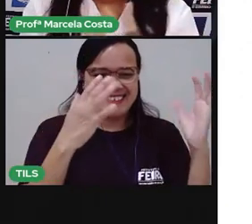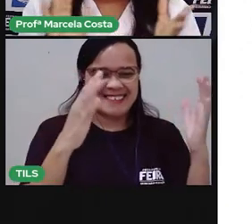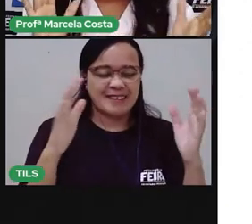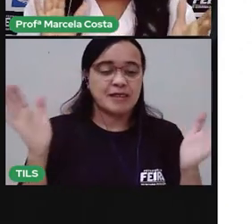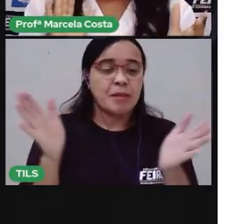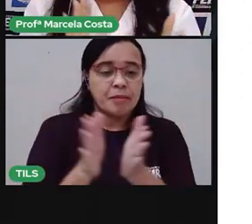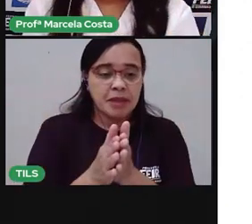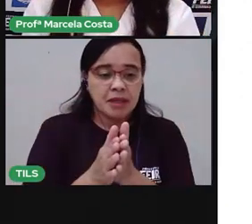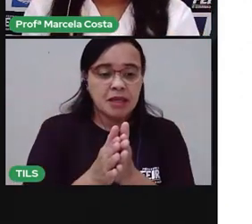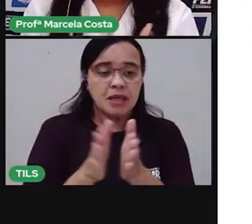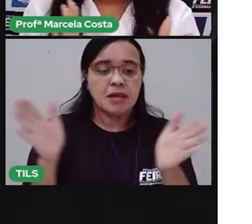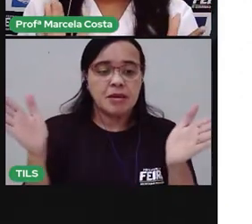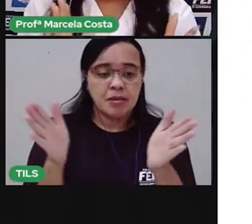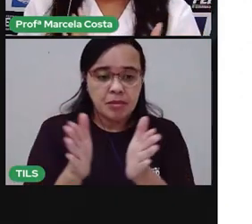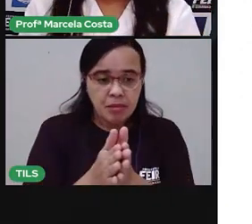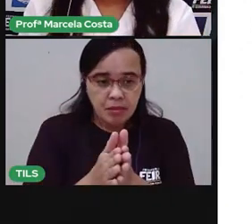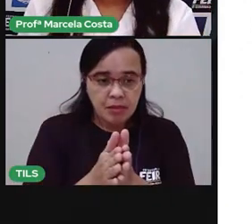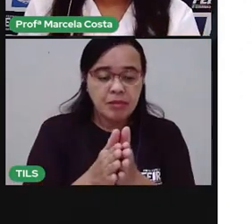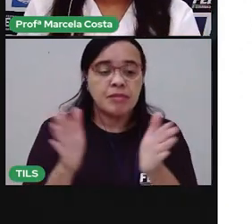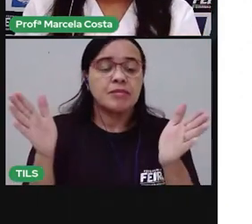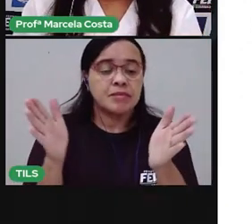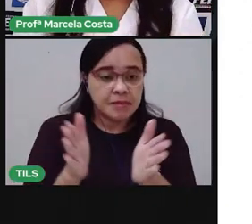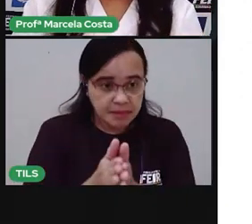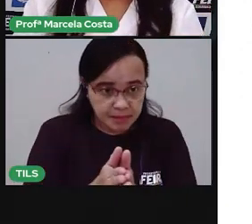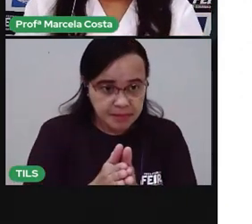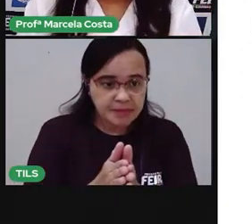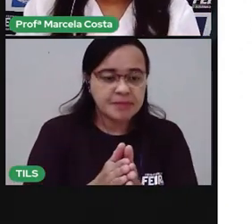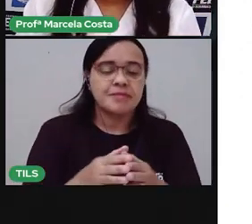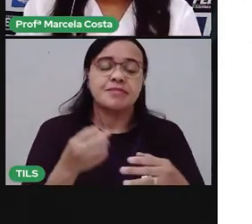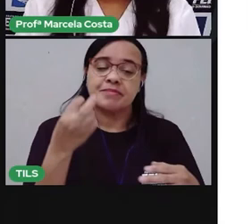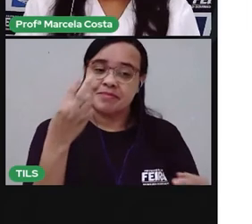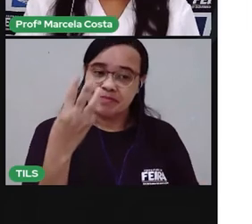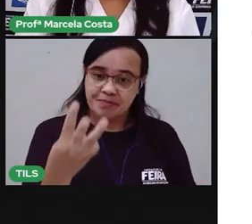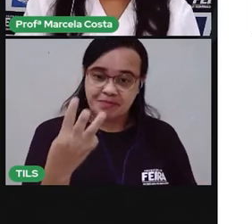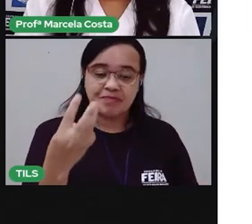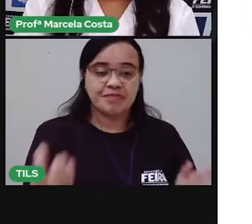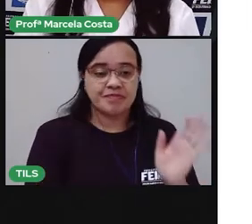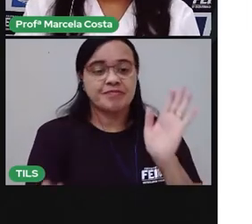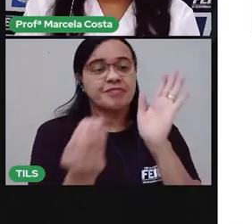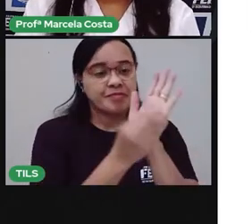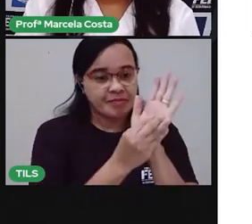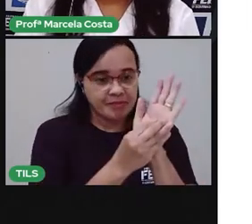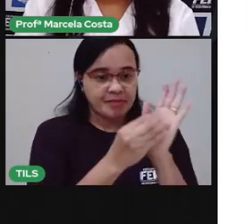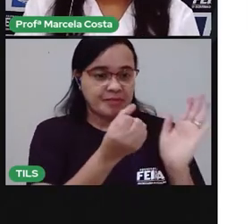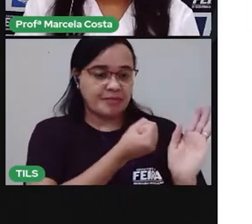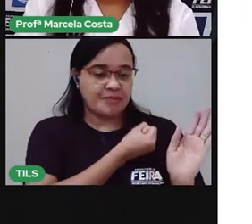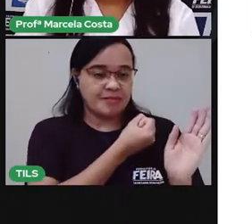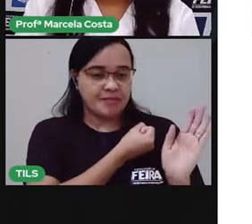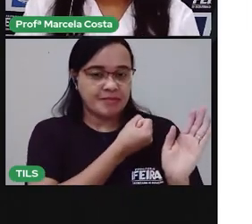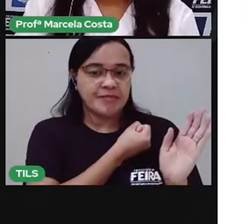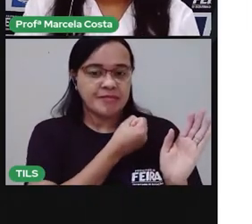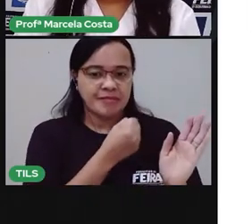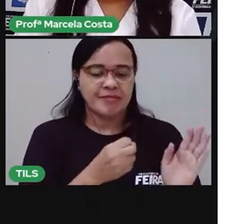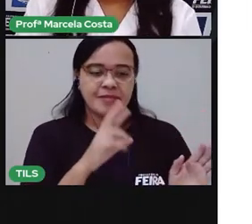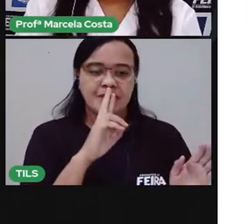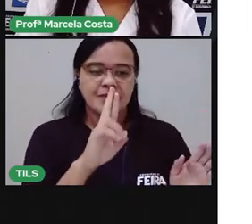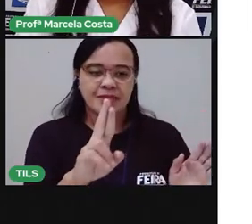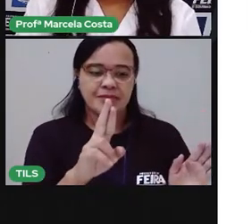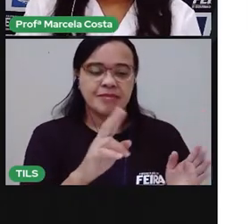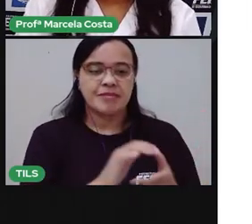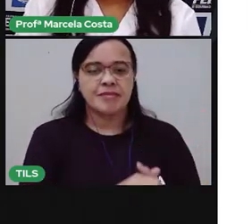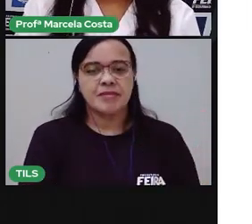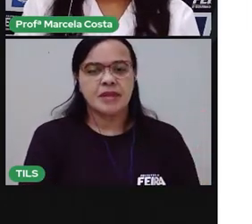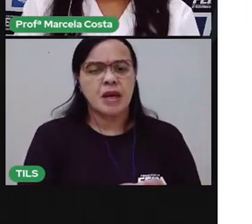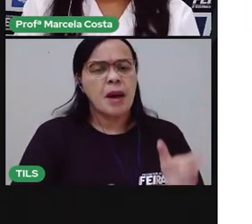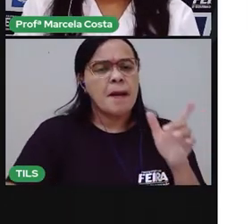pipoca. Então você vai colocar o número três nesse espaço aqui. Qual é a